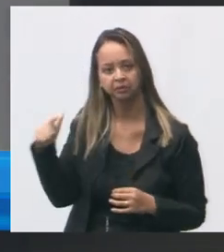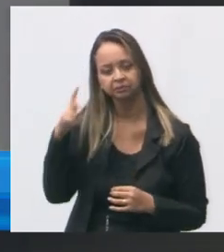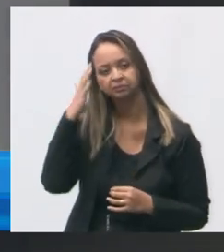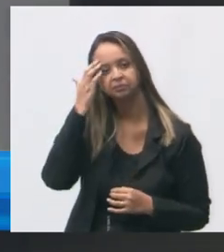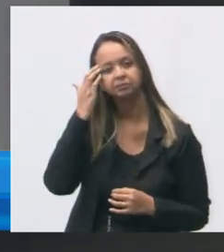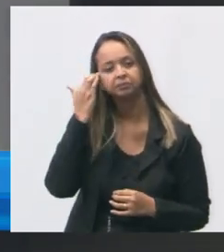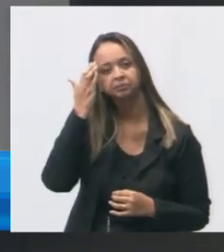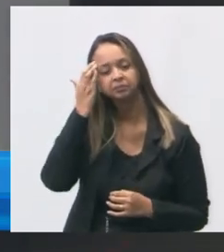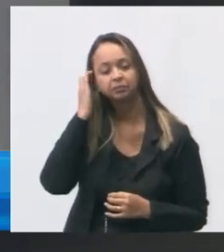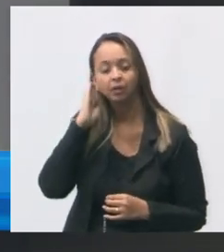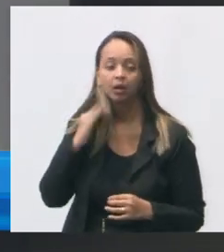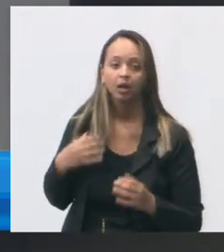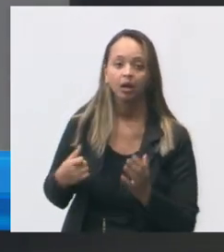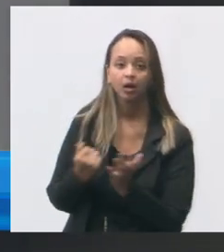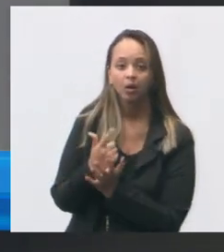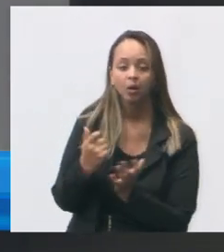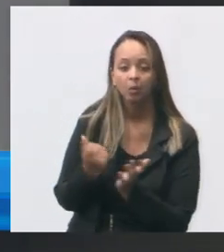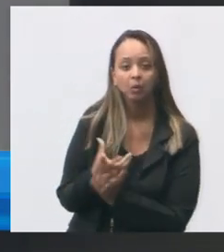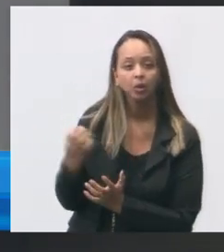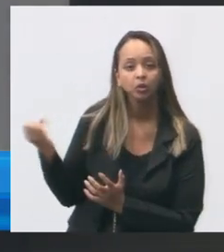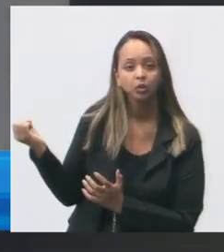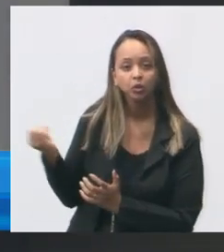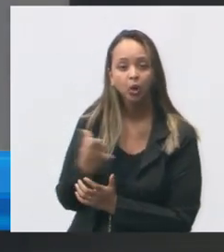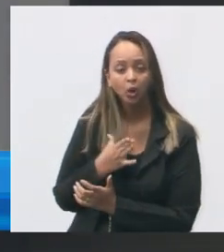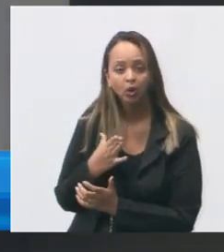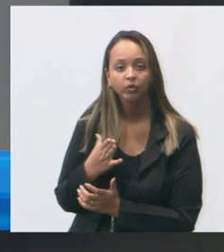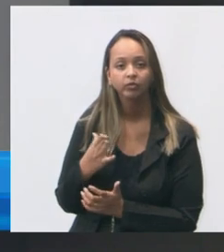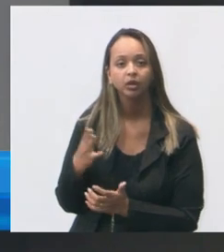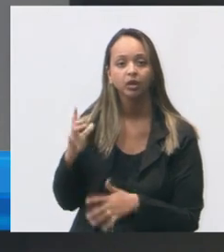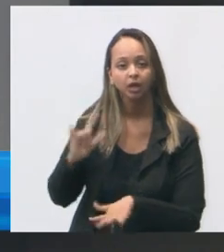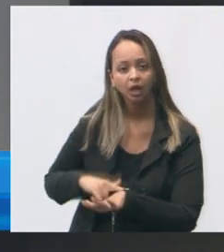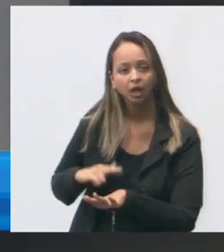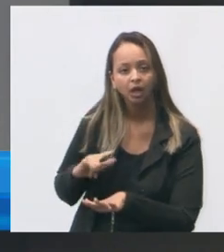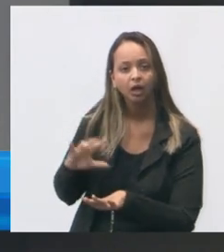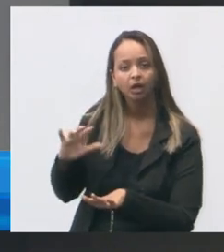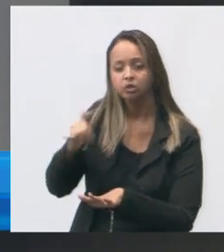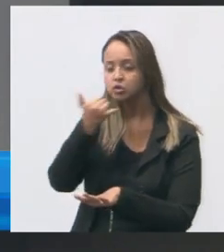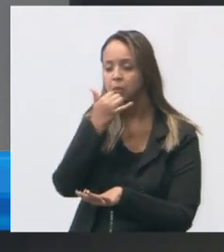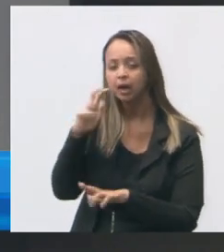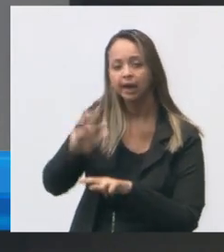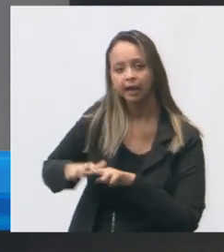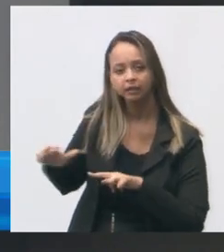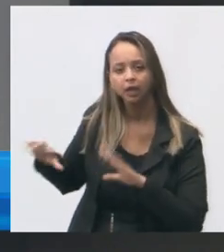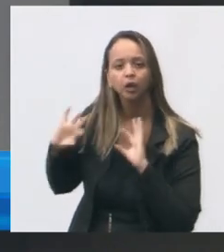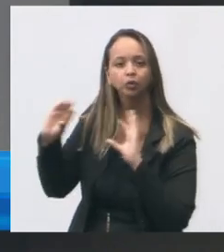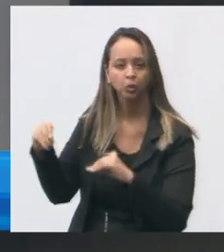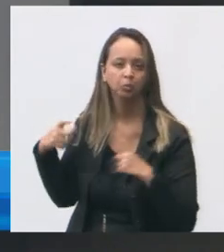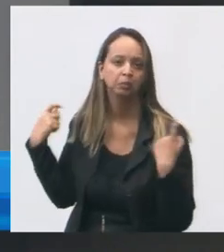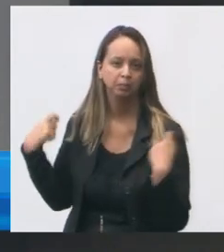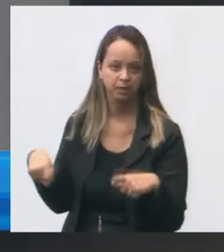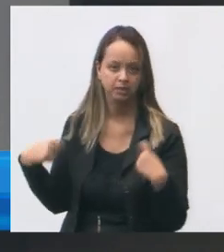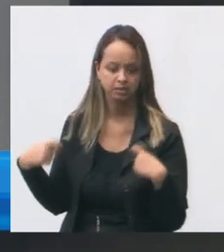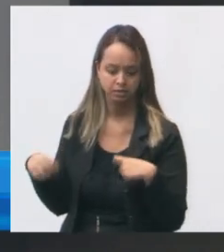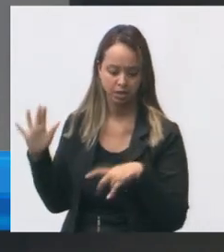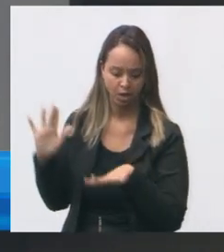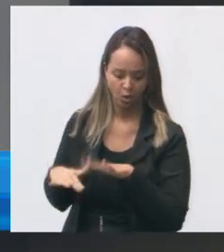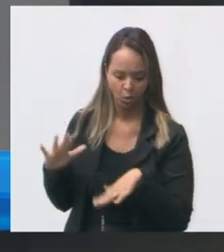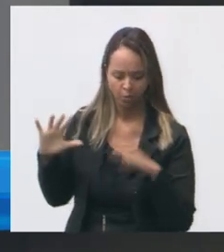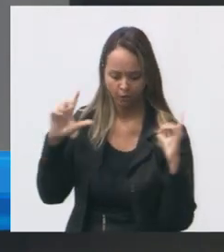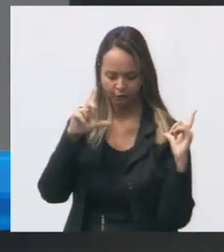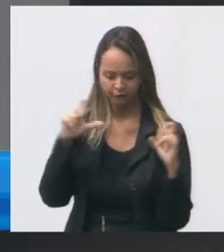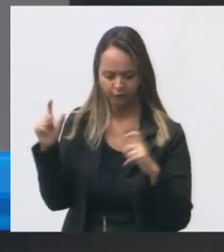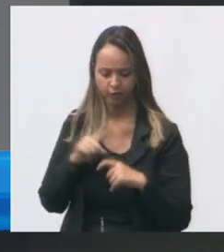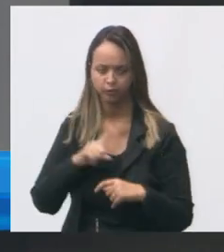aqui compra de novas cadeiras todas elas precisam algumas fotos da unidade